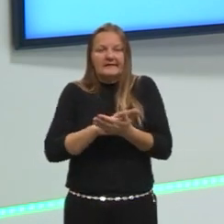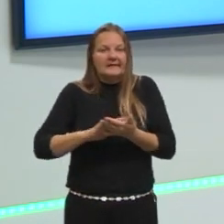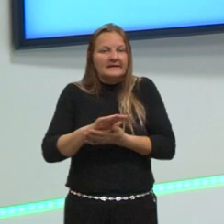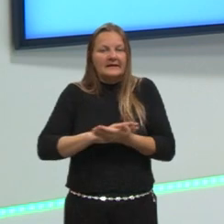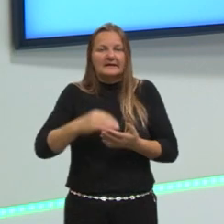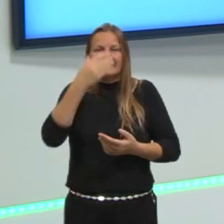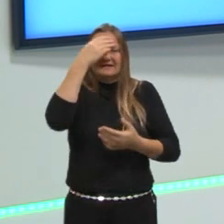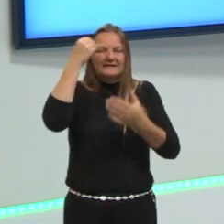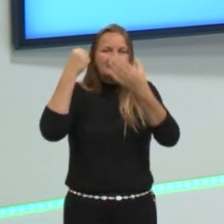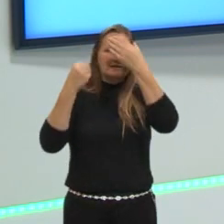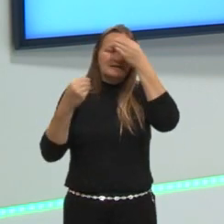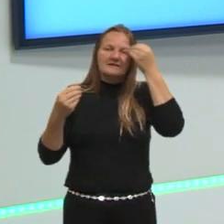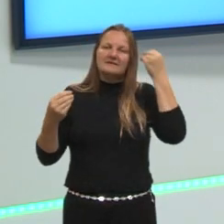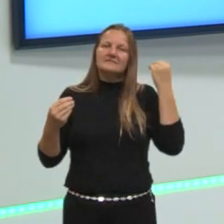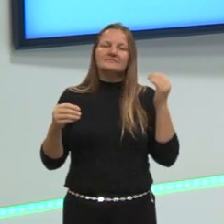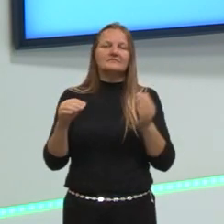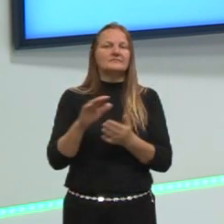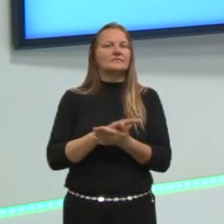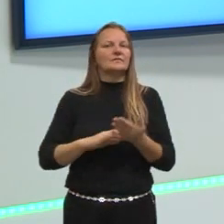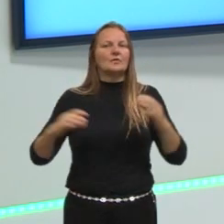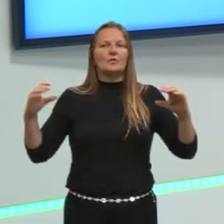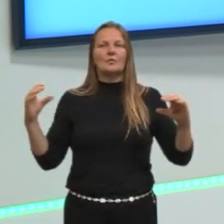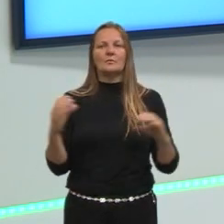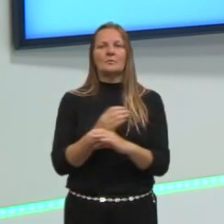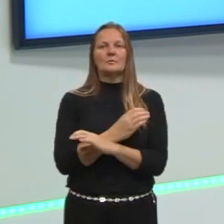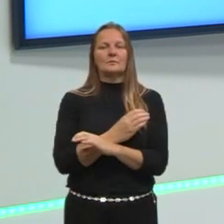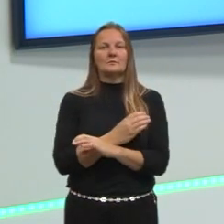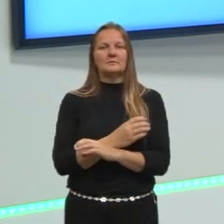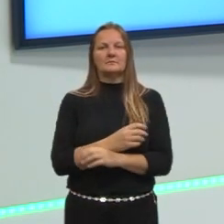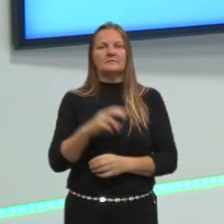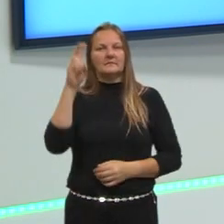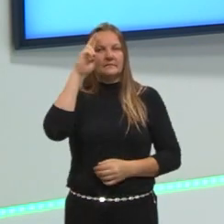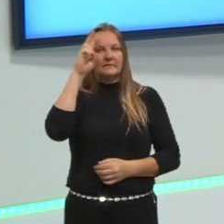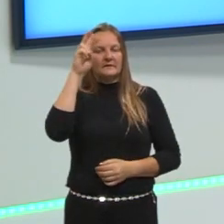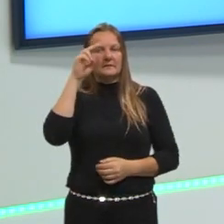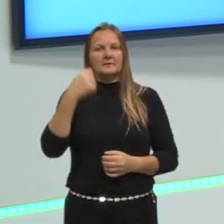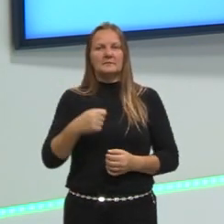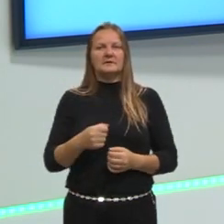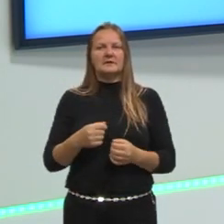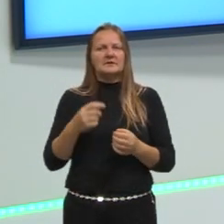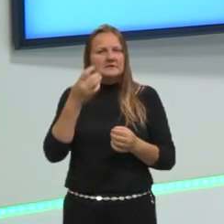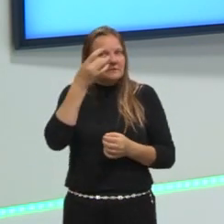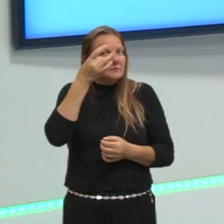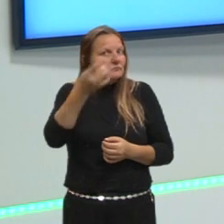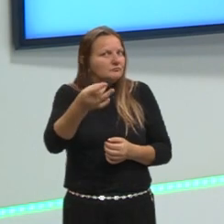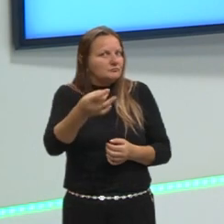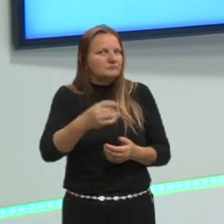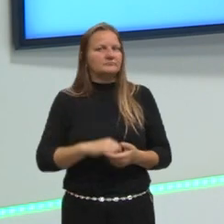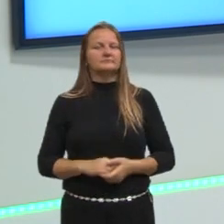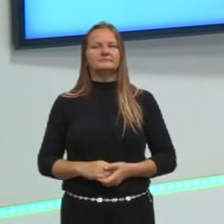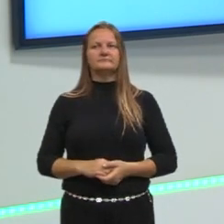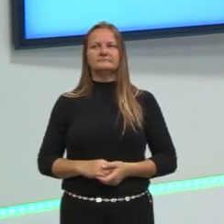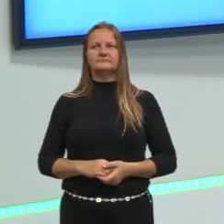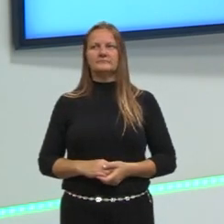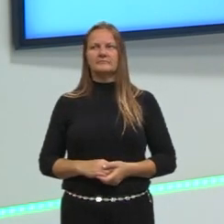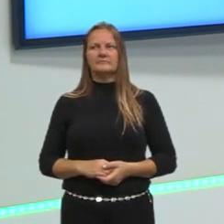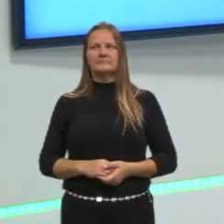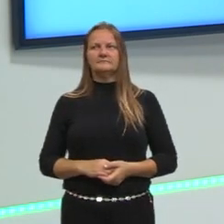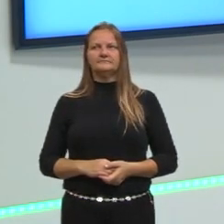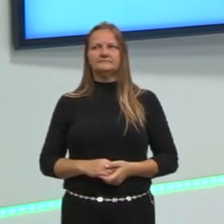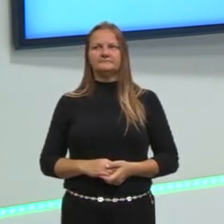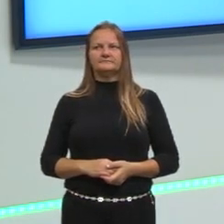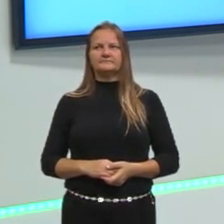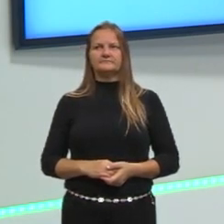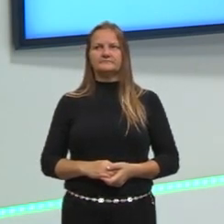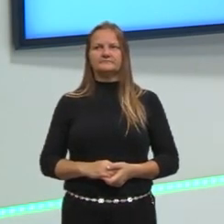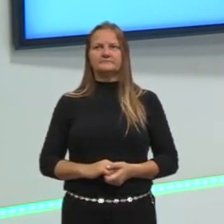esqueci totalmente. É diferente do que tu relembrar. Relembrar, a gente tem que estar sempre relembrando. Lembrem dessa diferença,